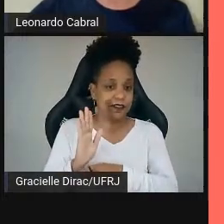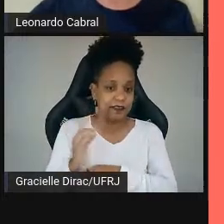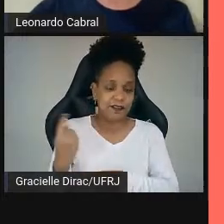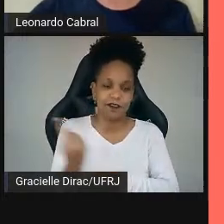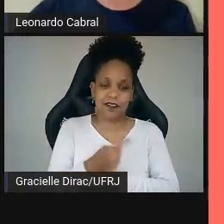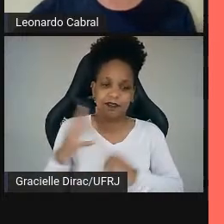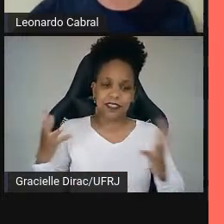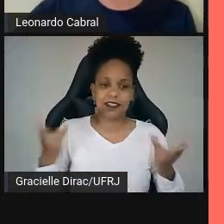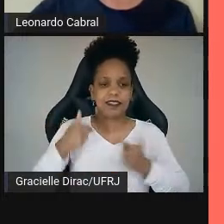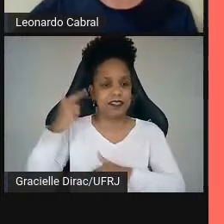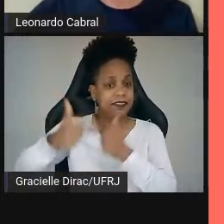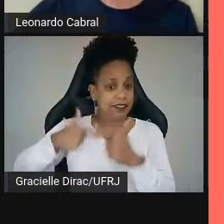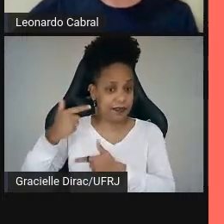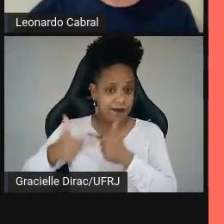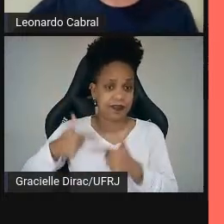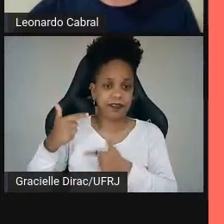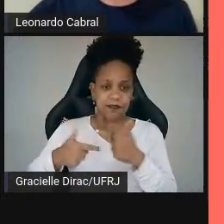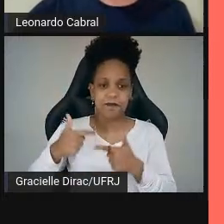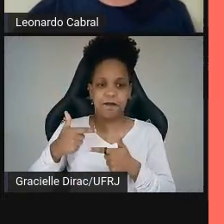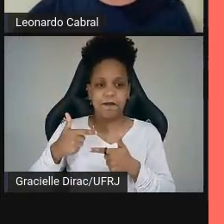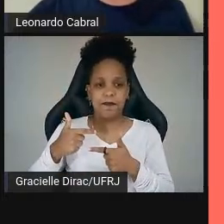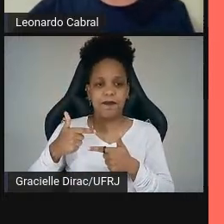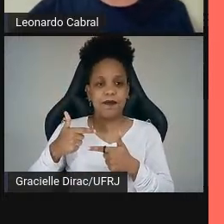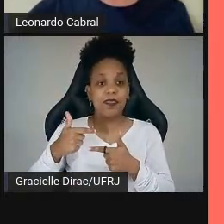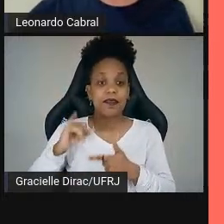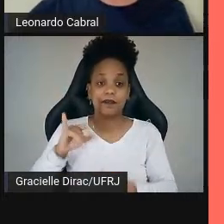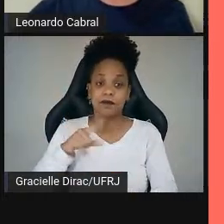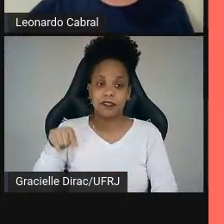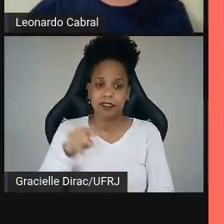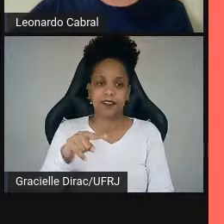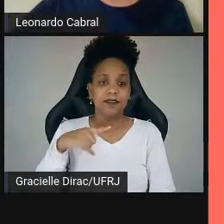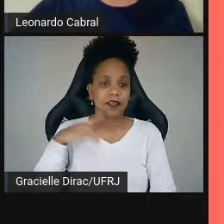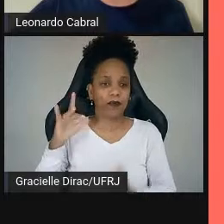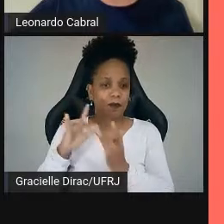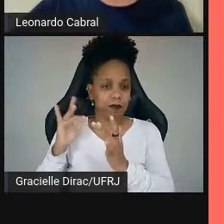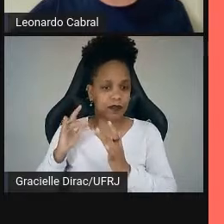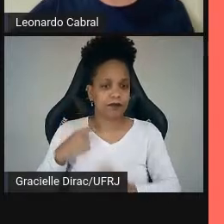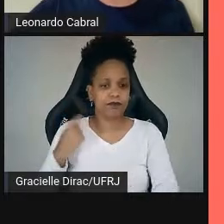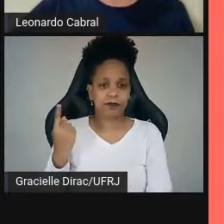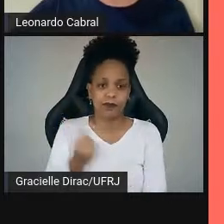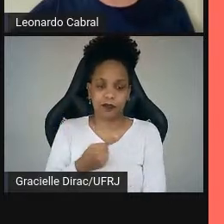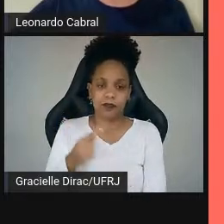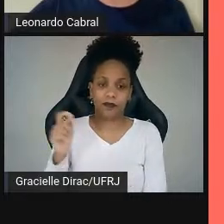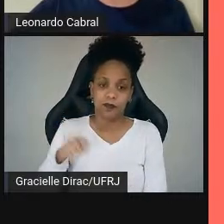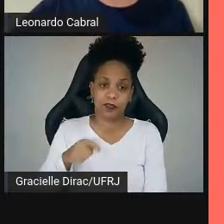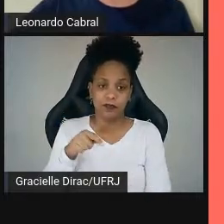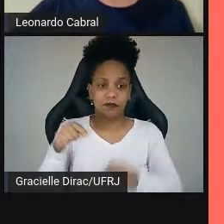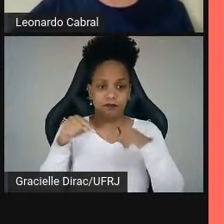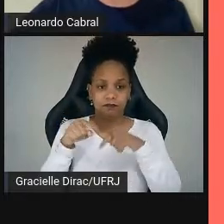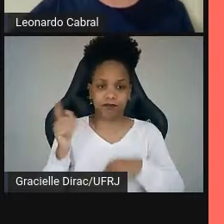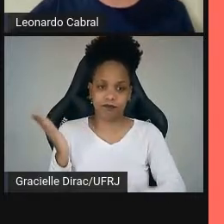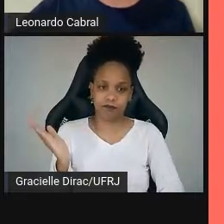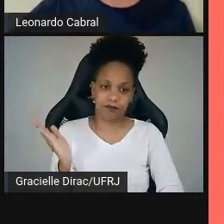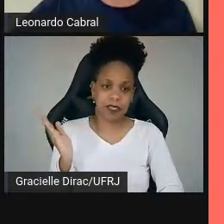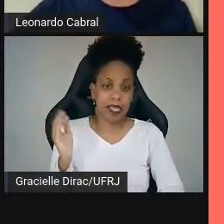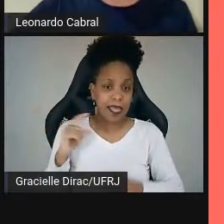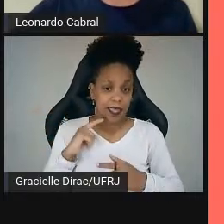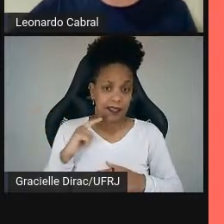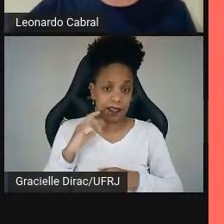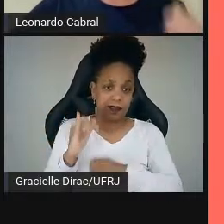um excelente trabalho. E se vocês quiserem entrar em contato com a gente, esse é o nosso e-mail institucional.